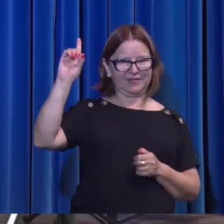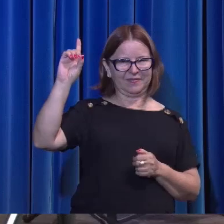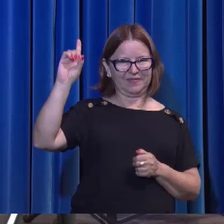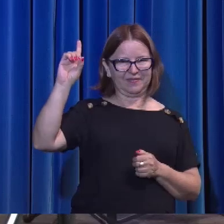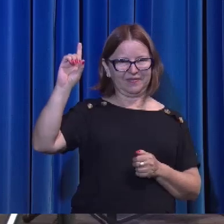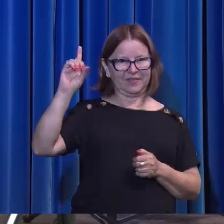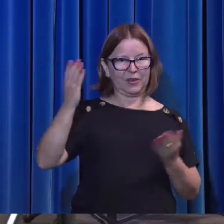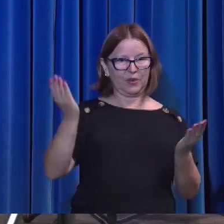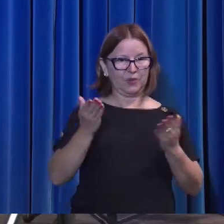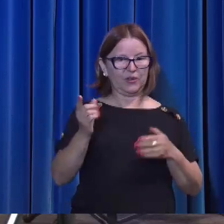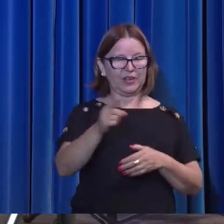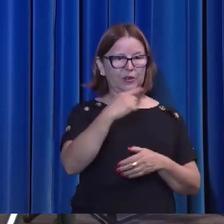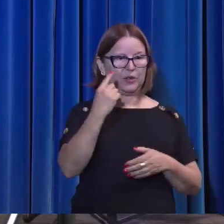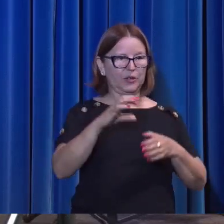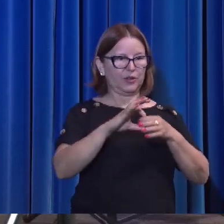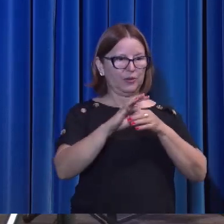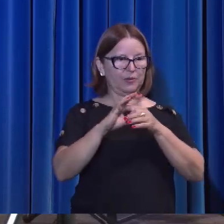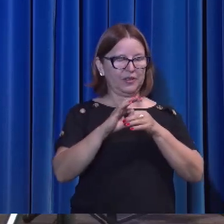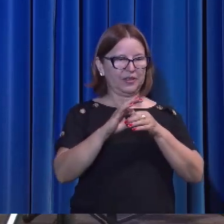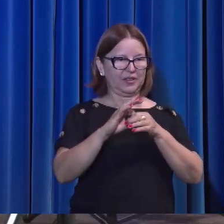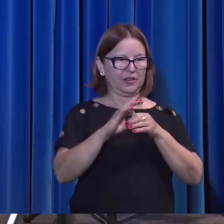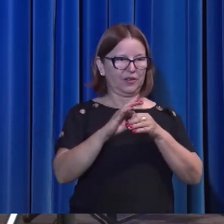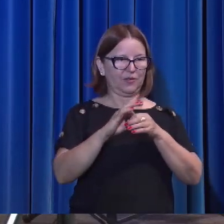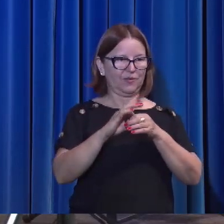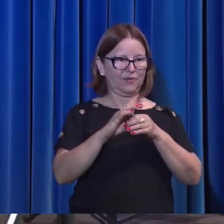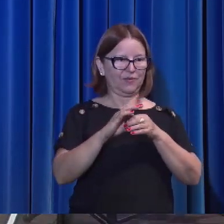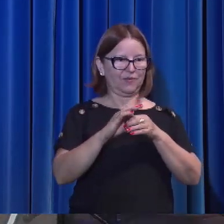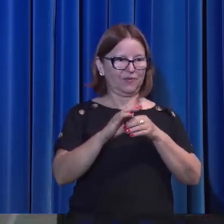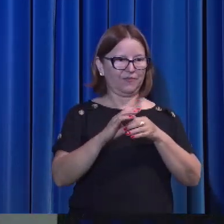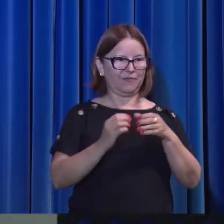Hoje a nossa comunhão é interna.